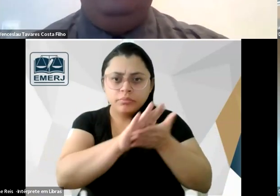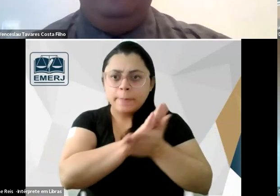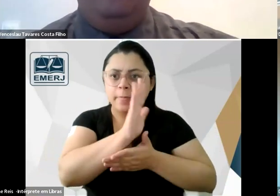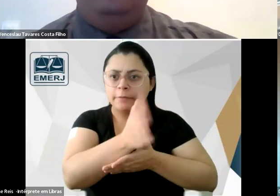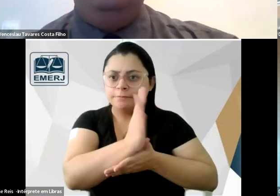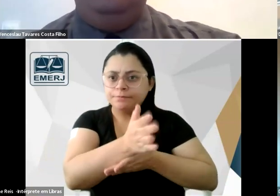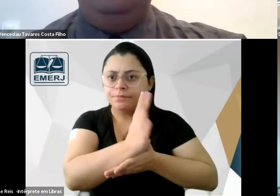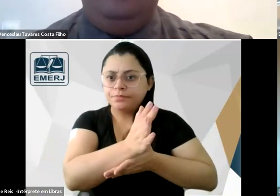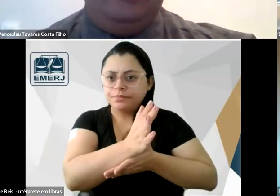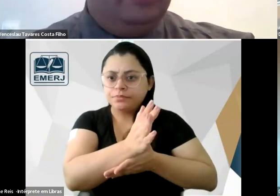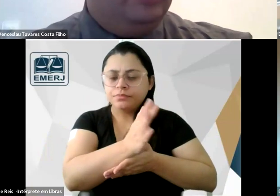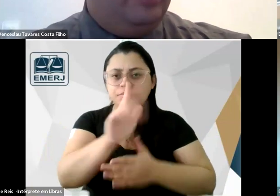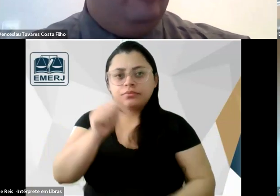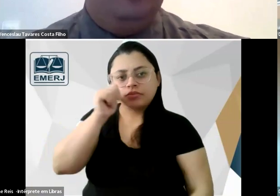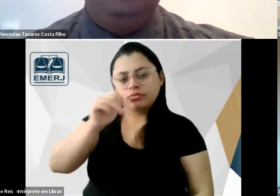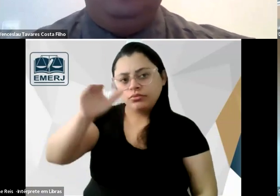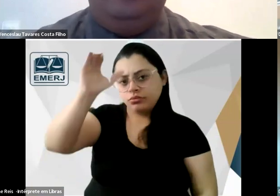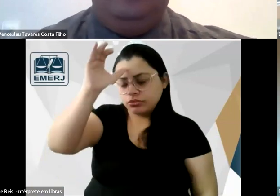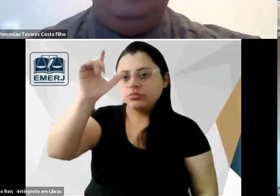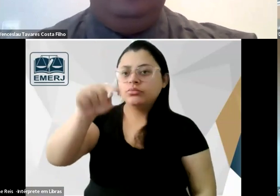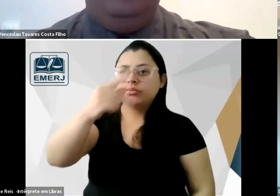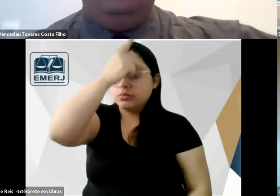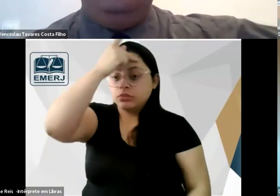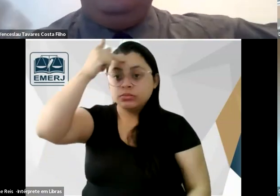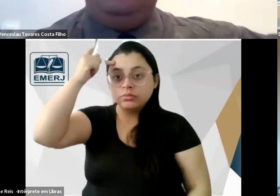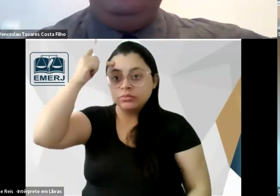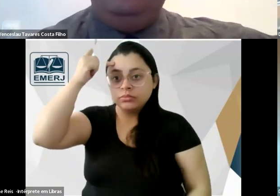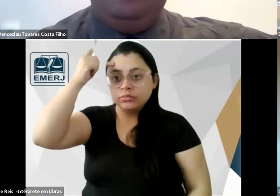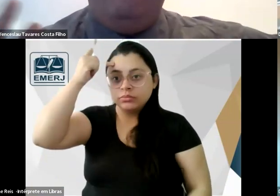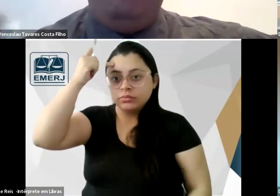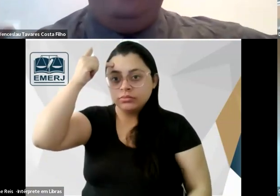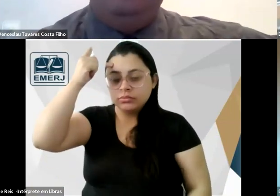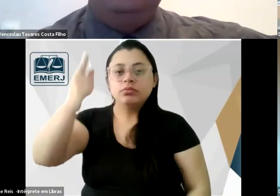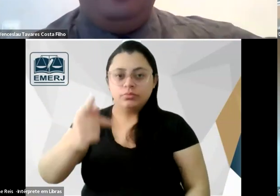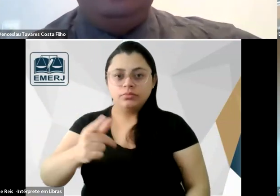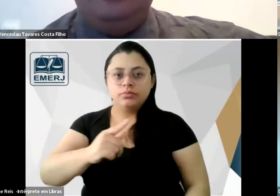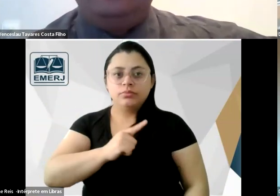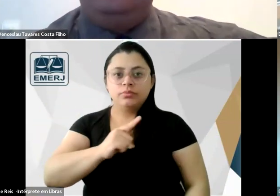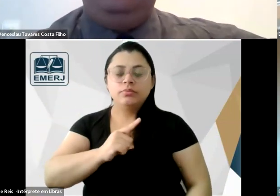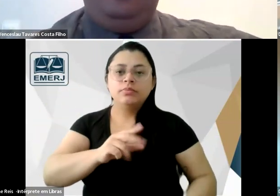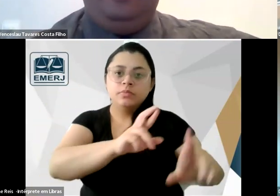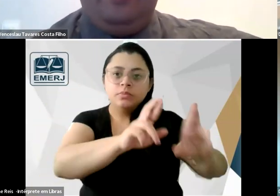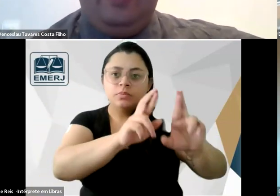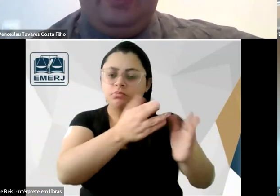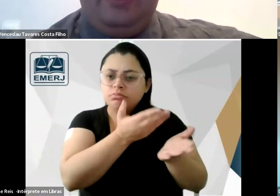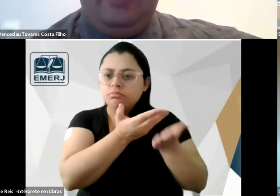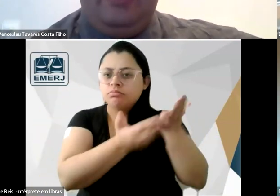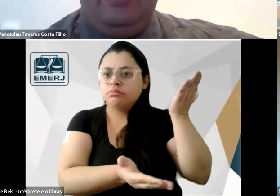tia já era uma pessoa que havia perdido as esperanças de casar